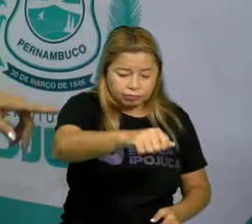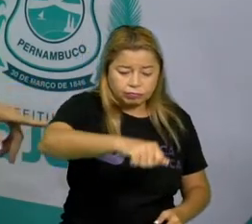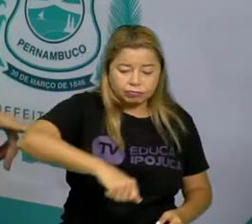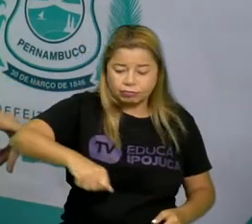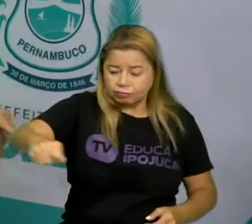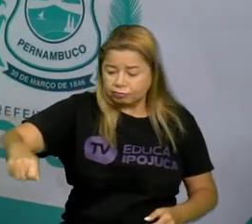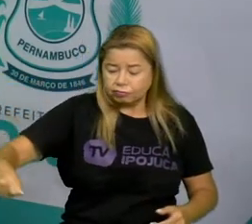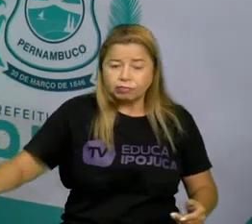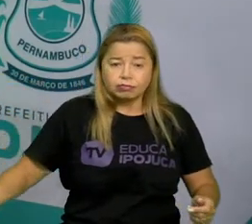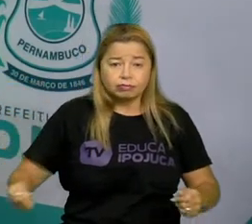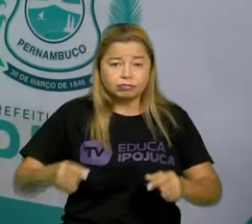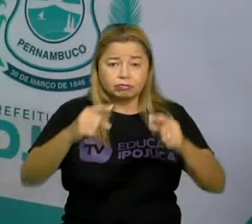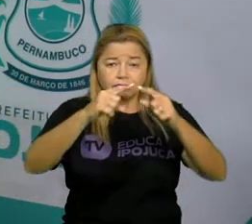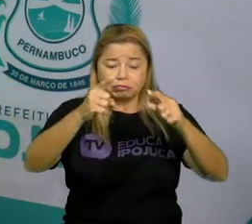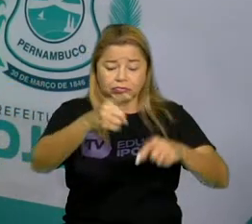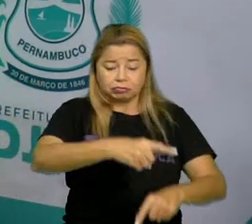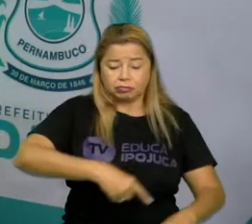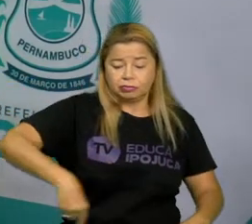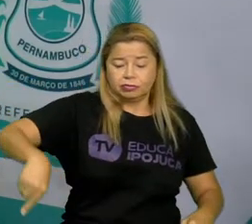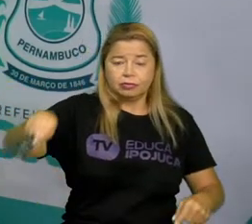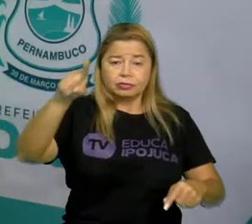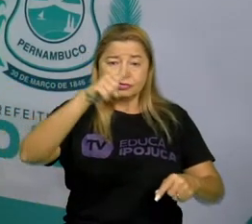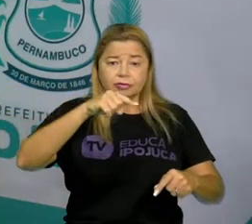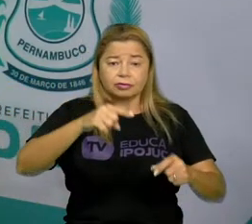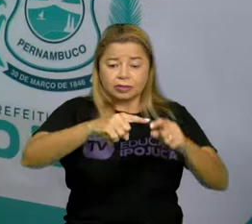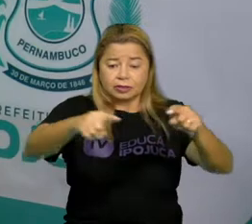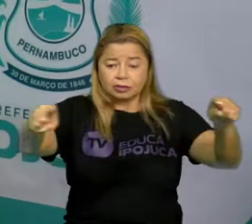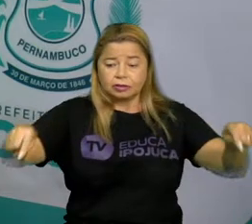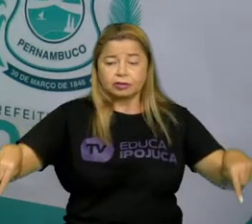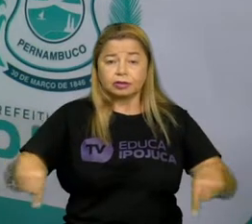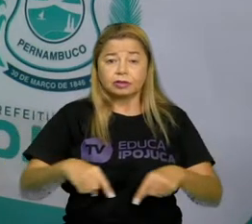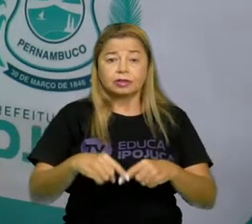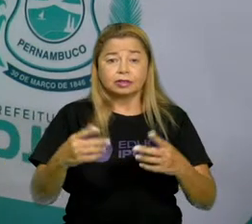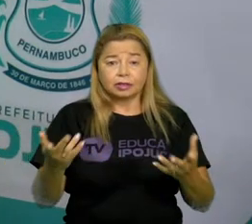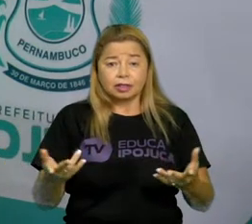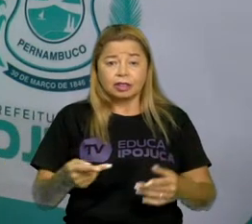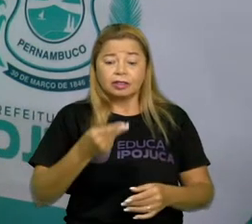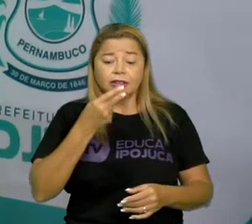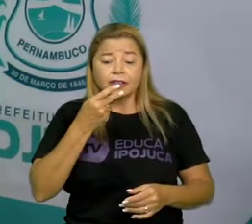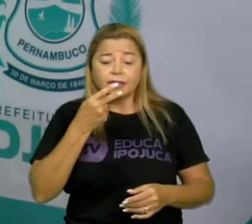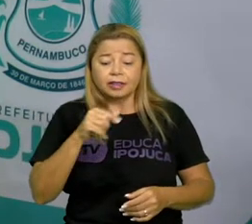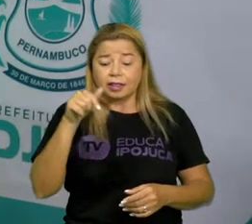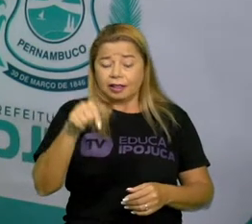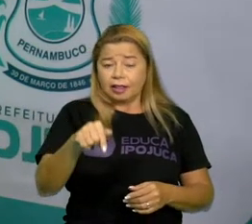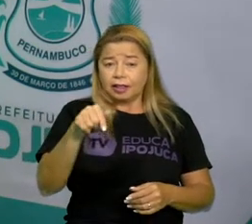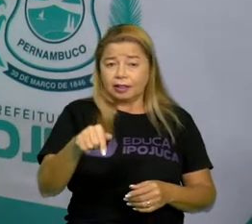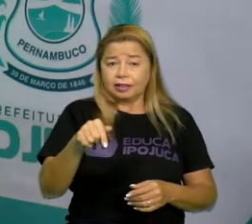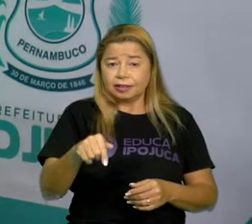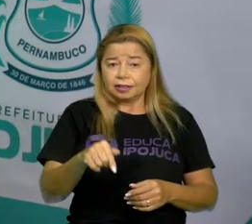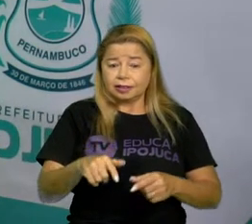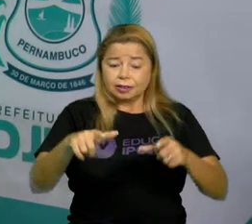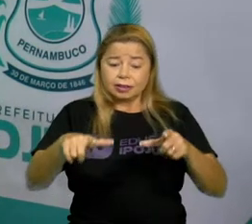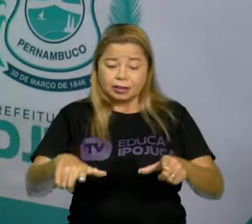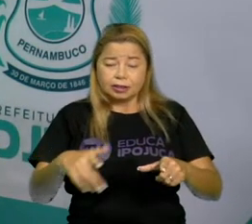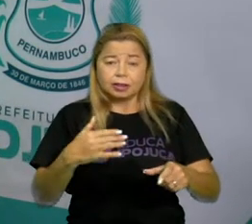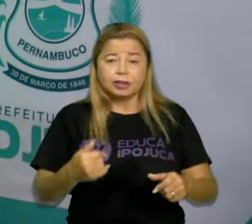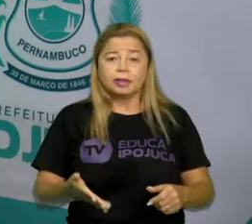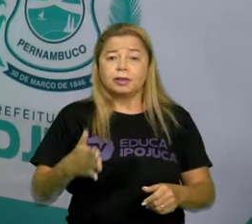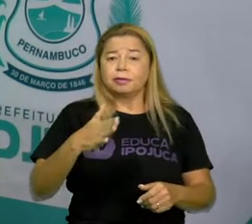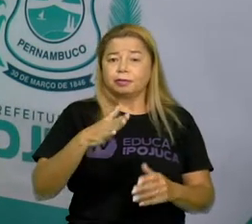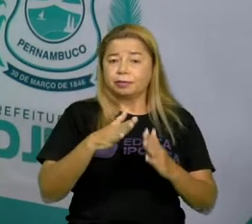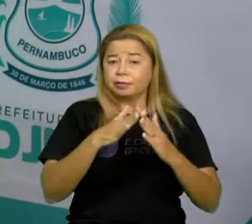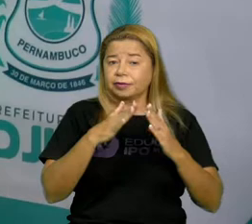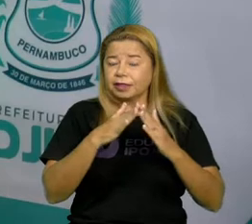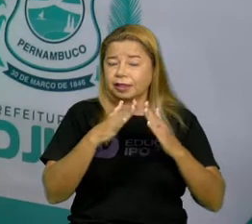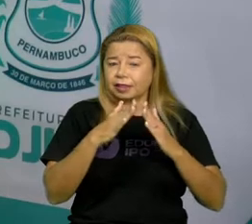um quadrado. E diz aqui, é a minha casa. Aí, e tem crianças que levam essas brincadeiras e gostam